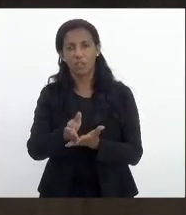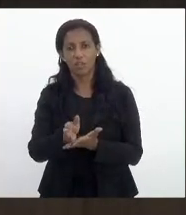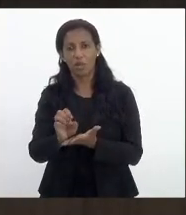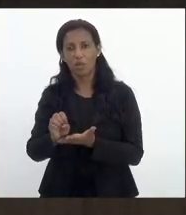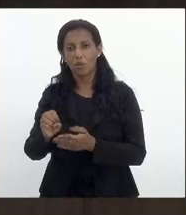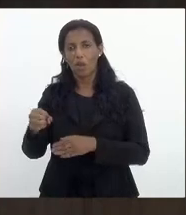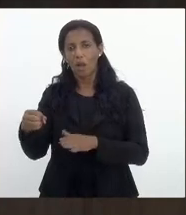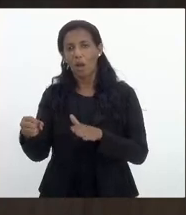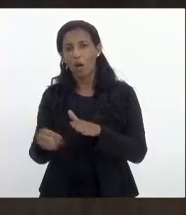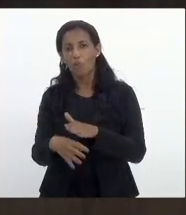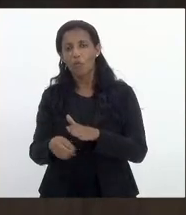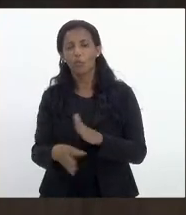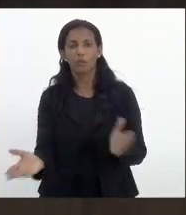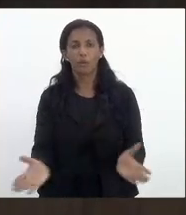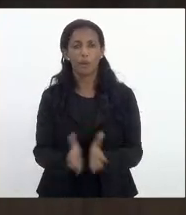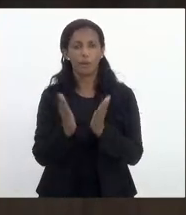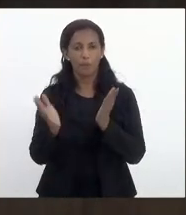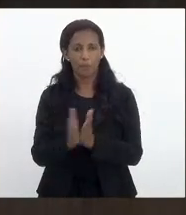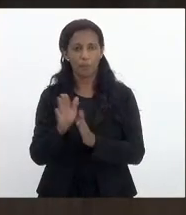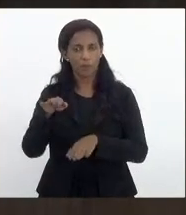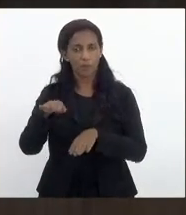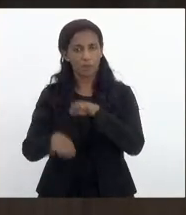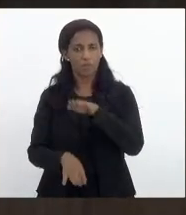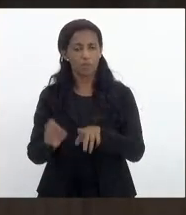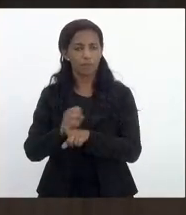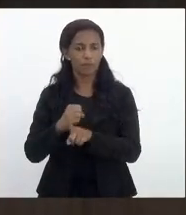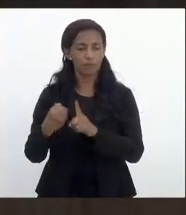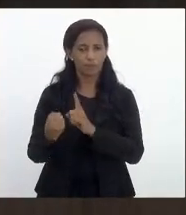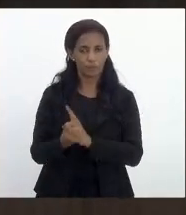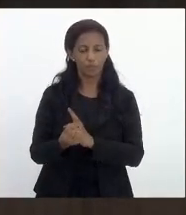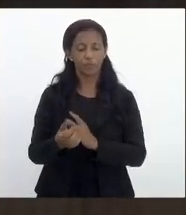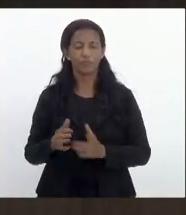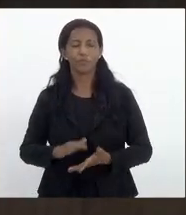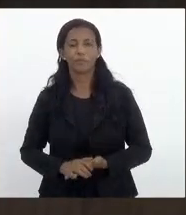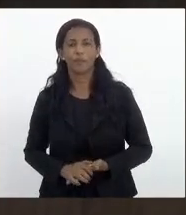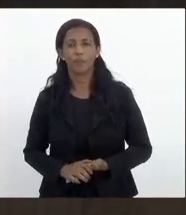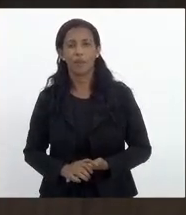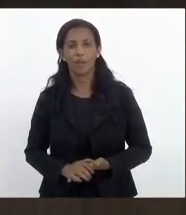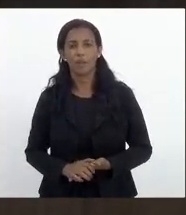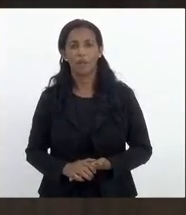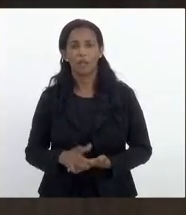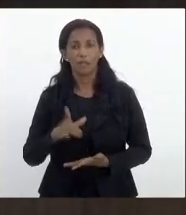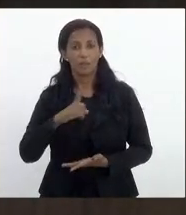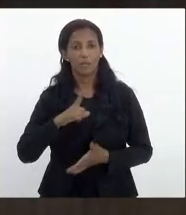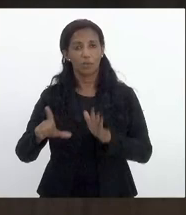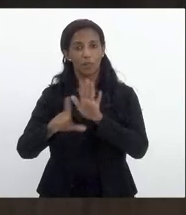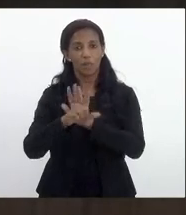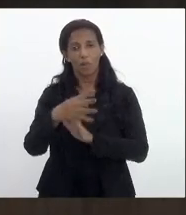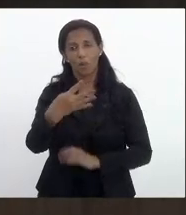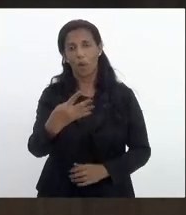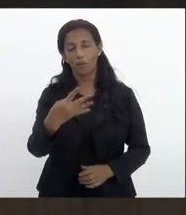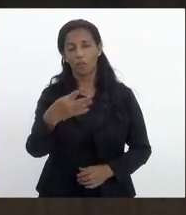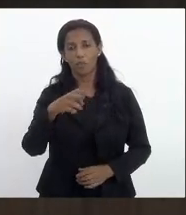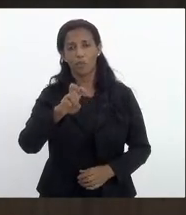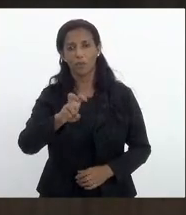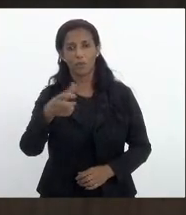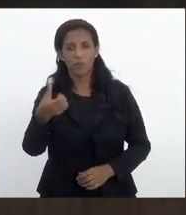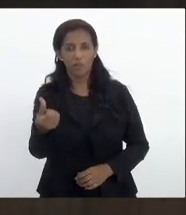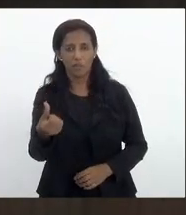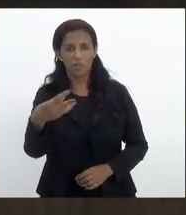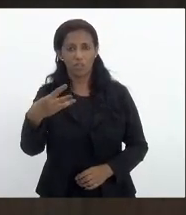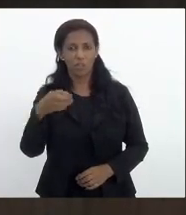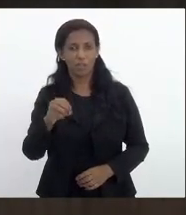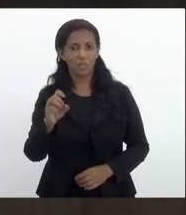estadual de combate à pobreza e as desigualdades sociais FECP constituído pela lei 4.056 de 30 de